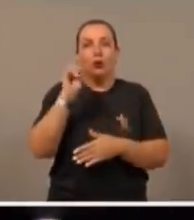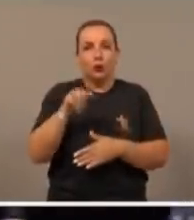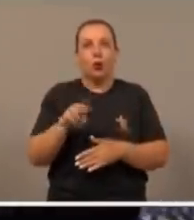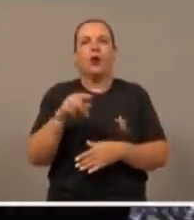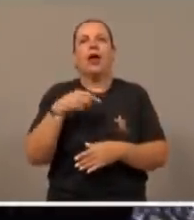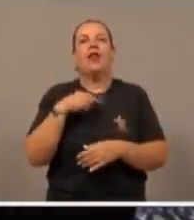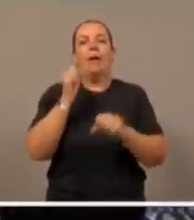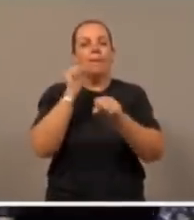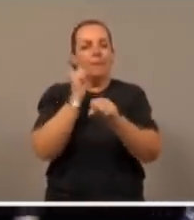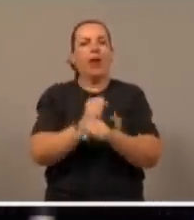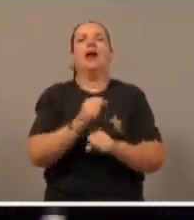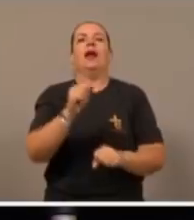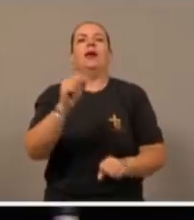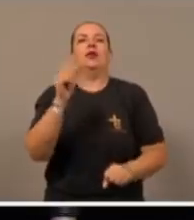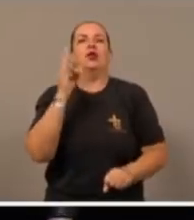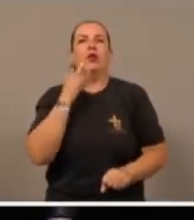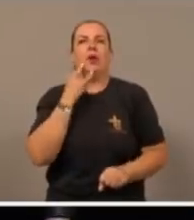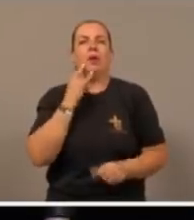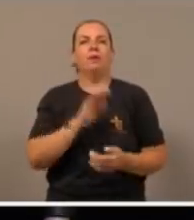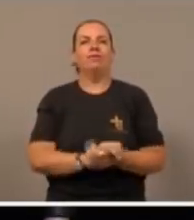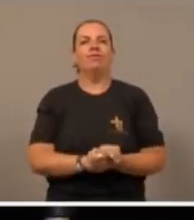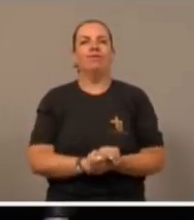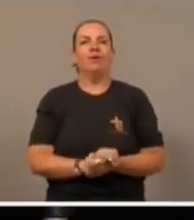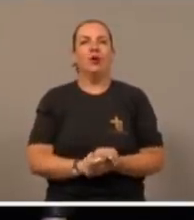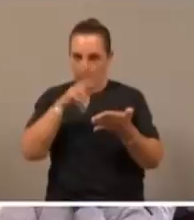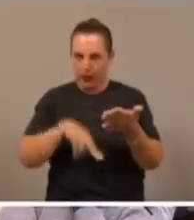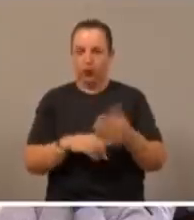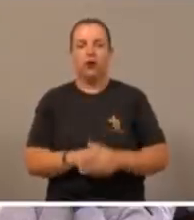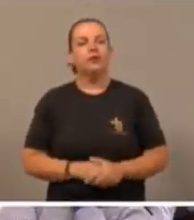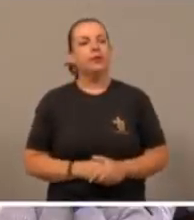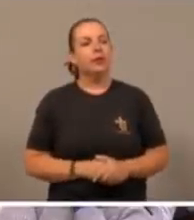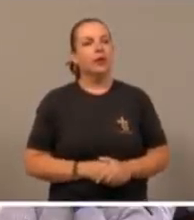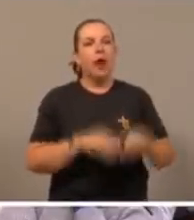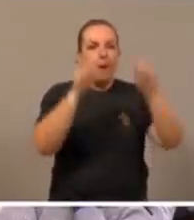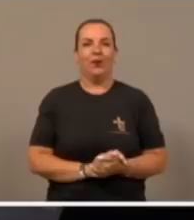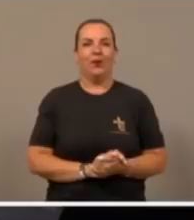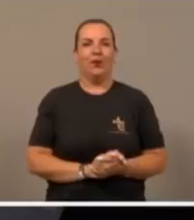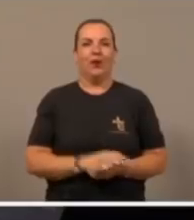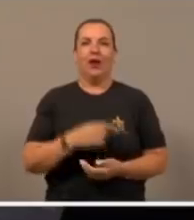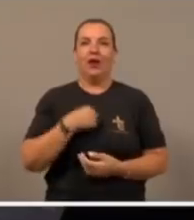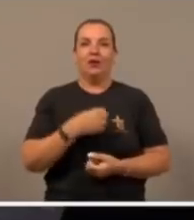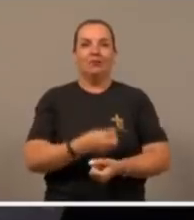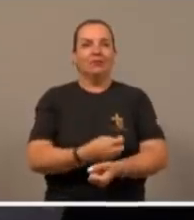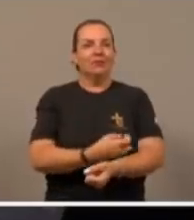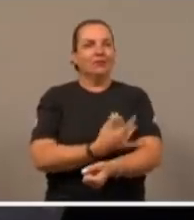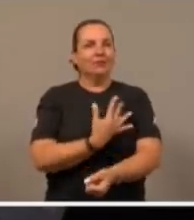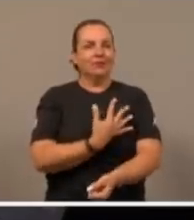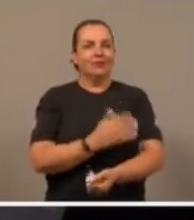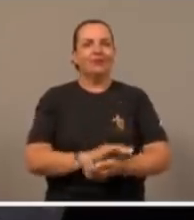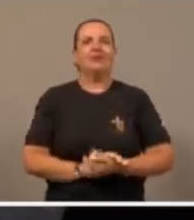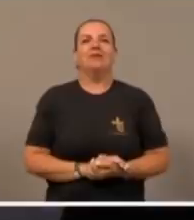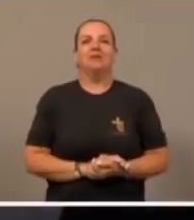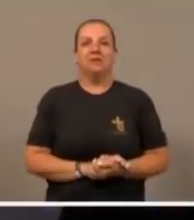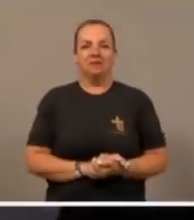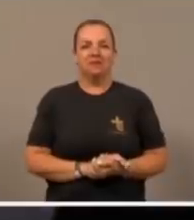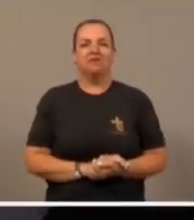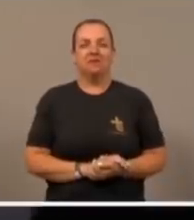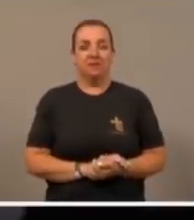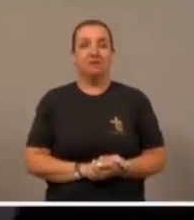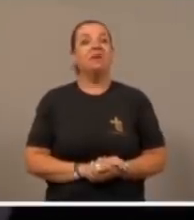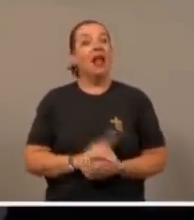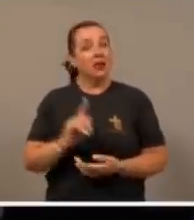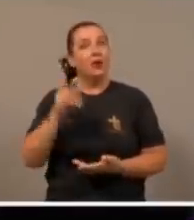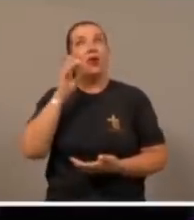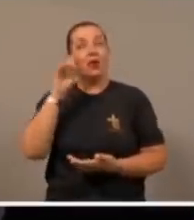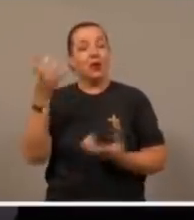parar de beber, e foi o último dia que ele bebeu na vida, faz quatro anos, eu fiquei emocionado, e é isso que o Deus quer,